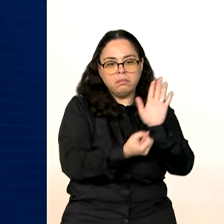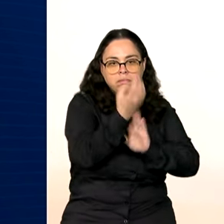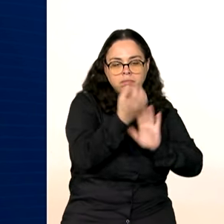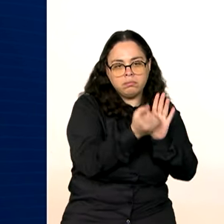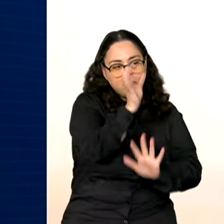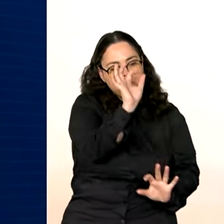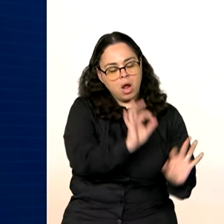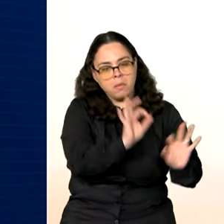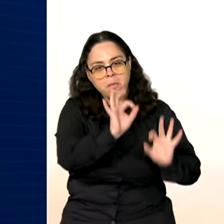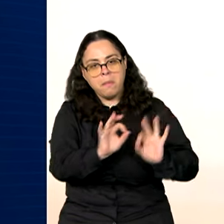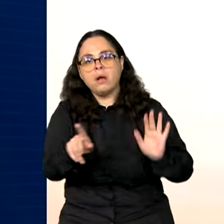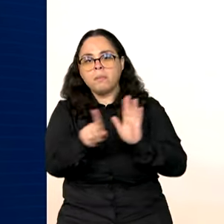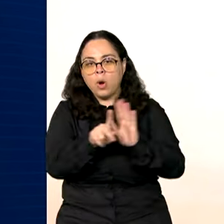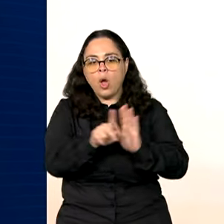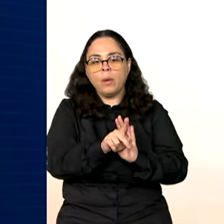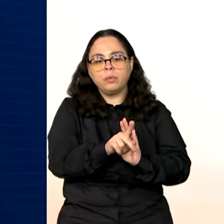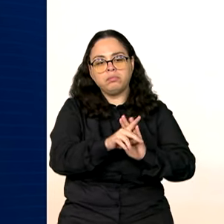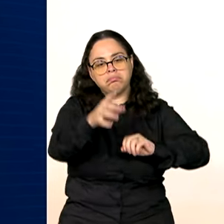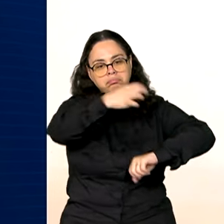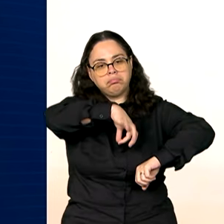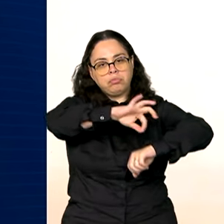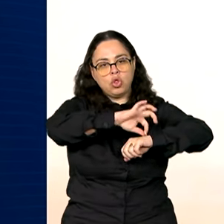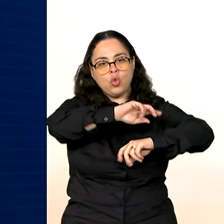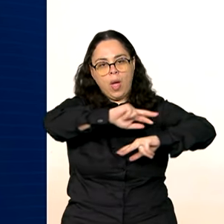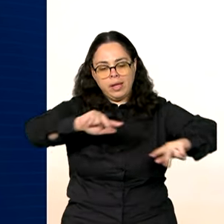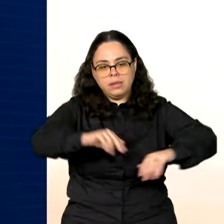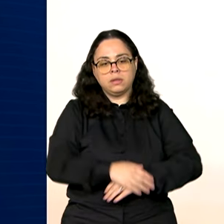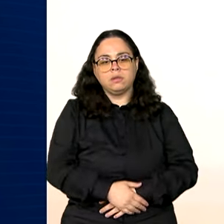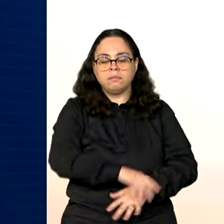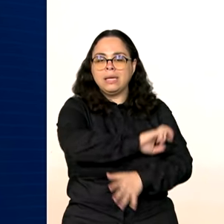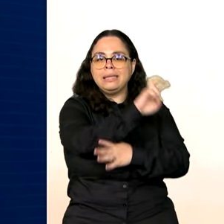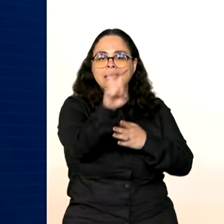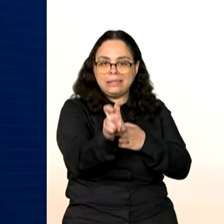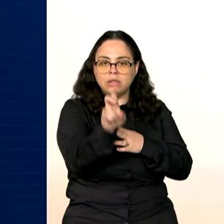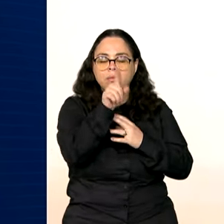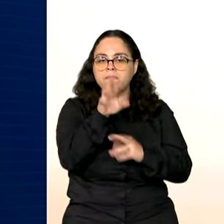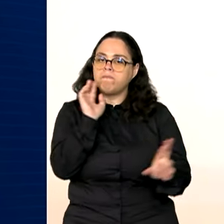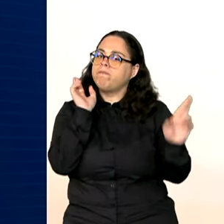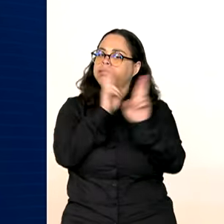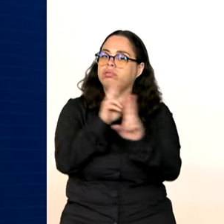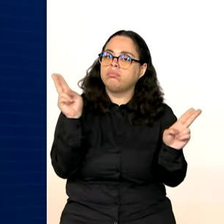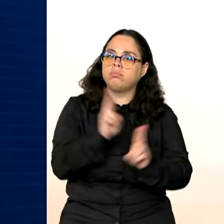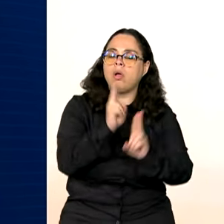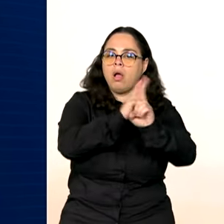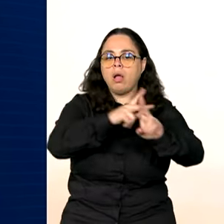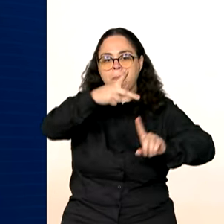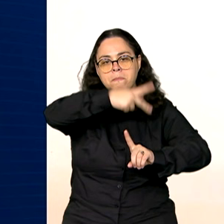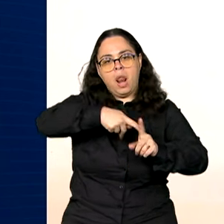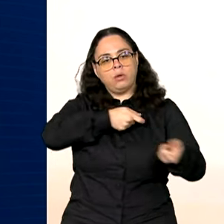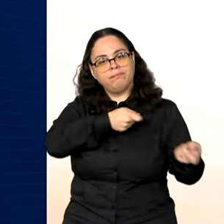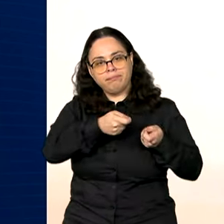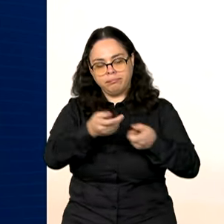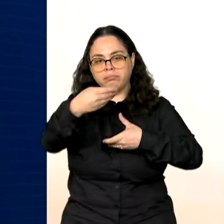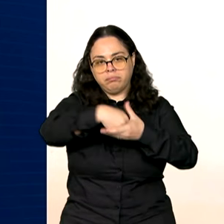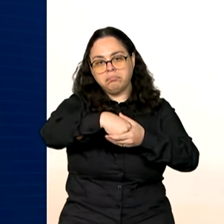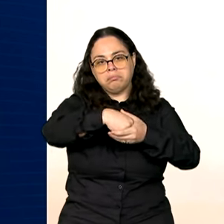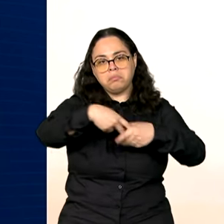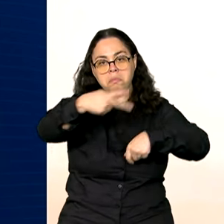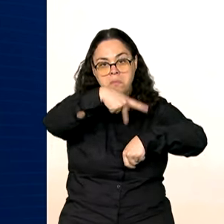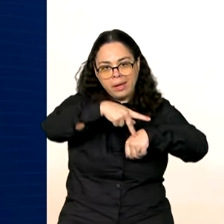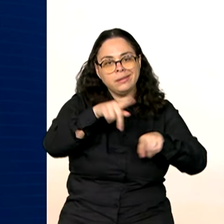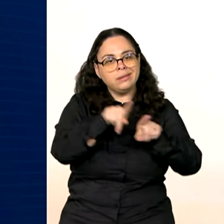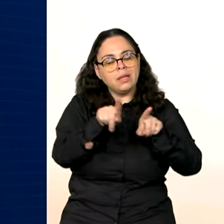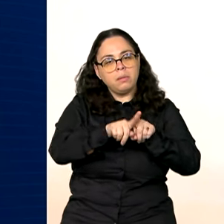novo guia de manejo clínico de chikungunya. Resposta a emergências para atualizar o plano de contingência nacional e